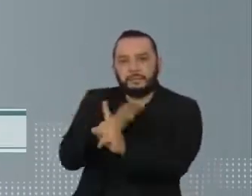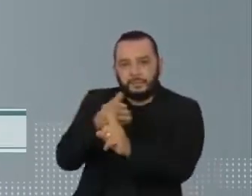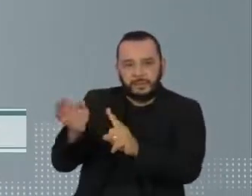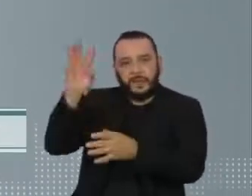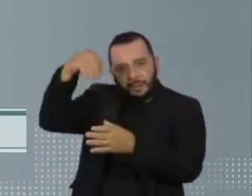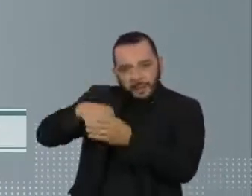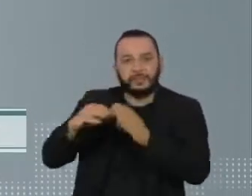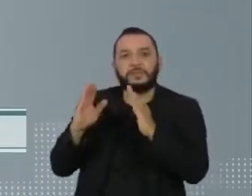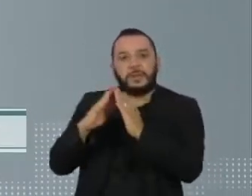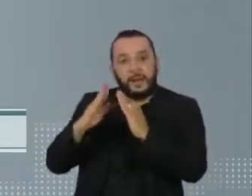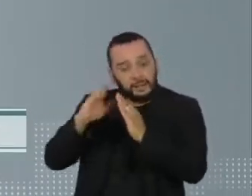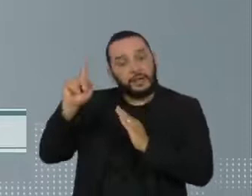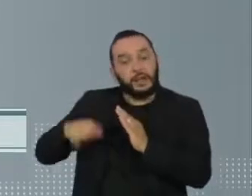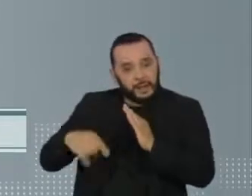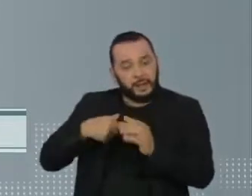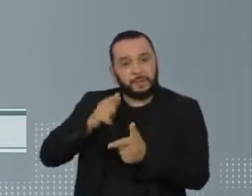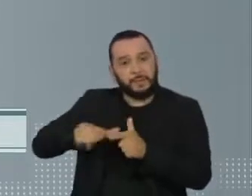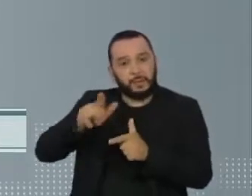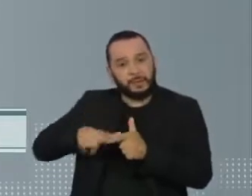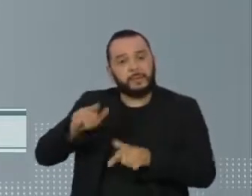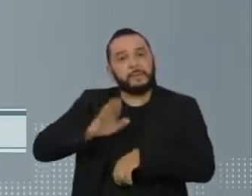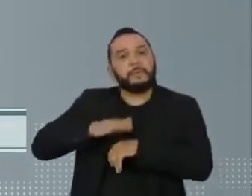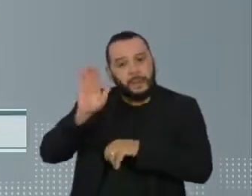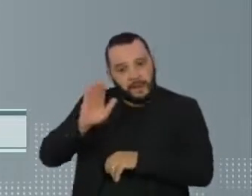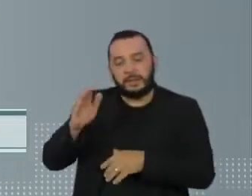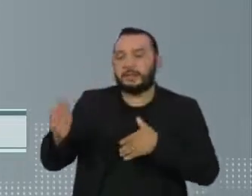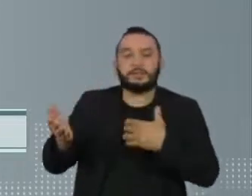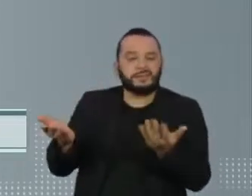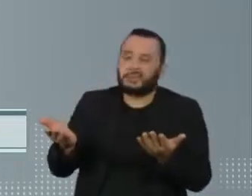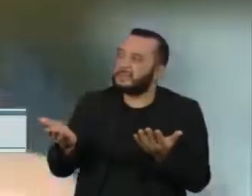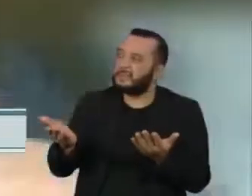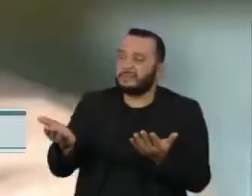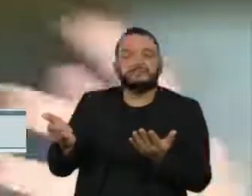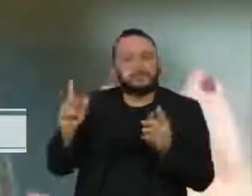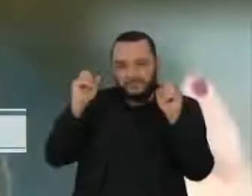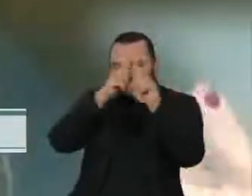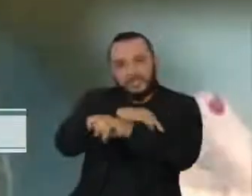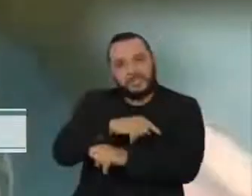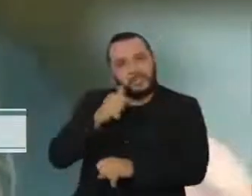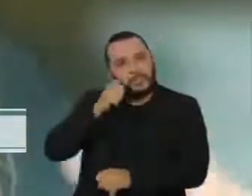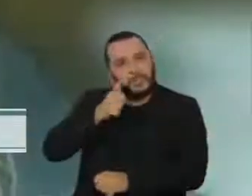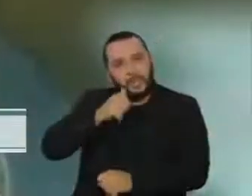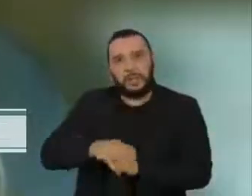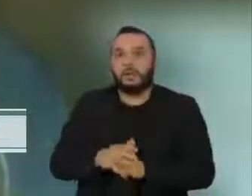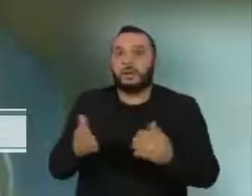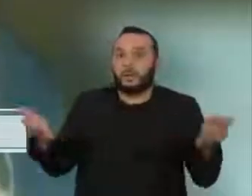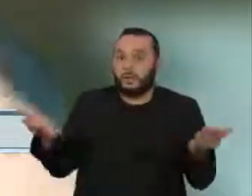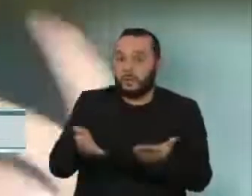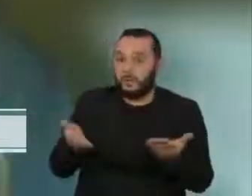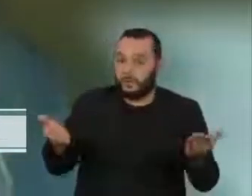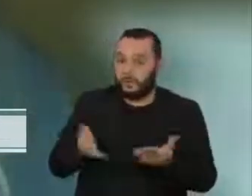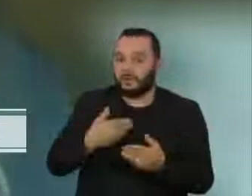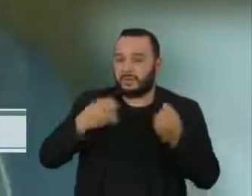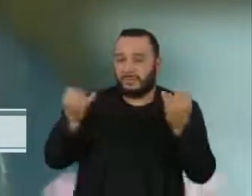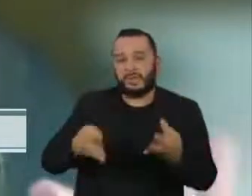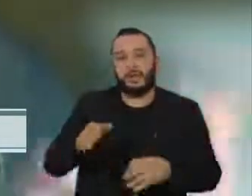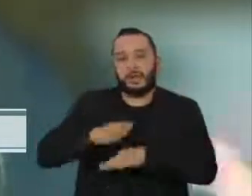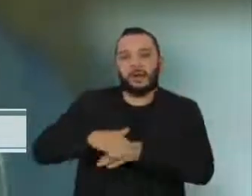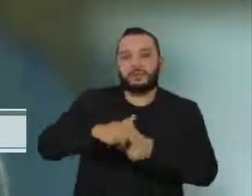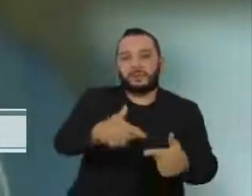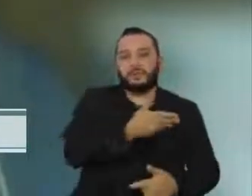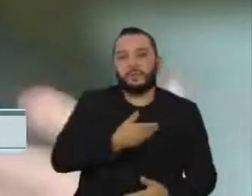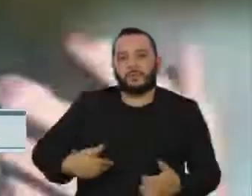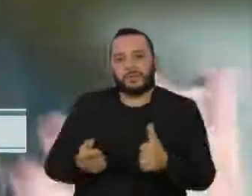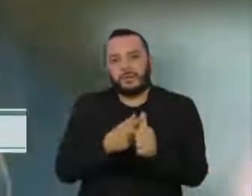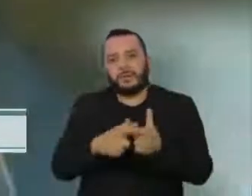casa são a maior ameaça atual para qualquer mulher. Hoje a gente fala muito de políticas públicas de